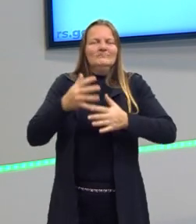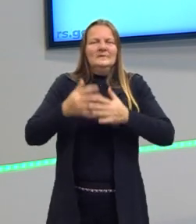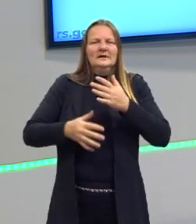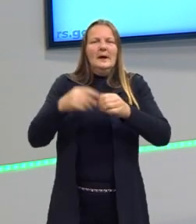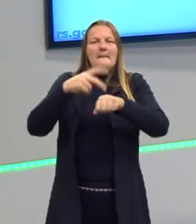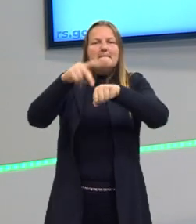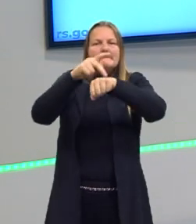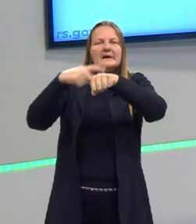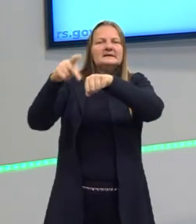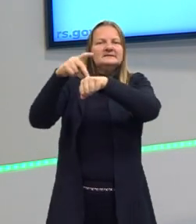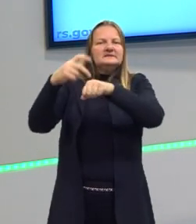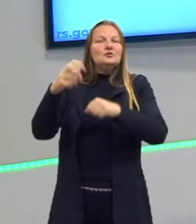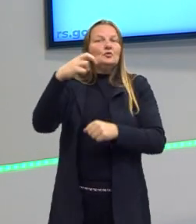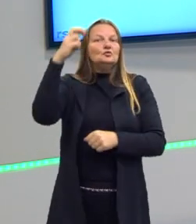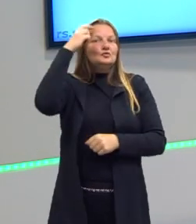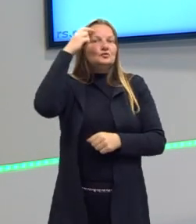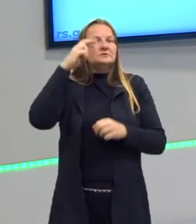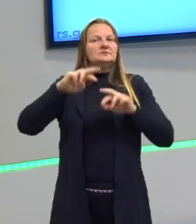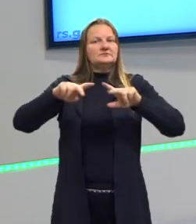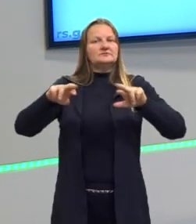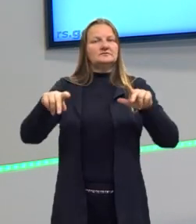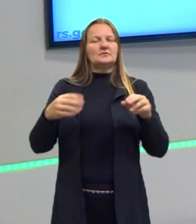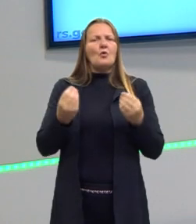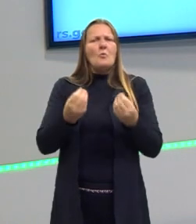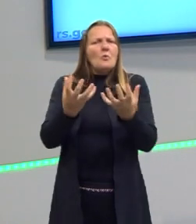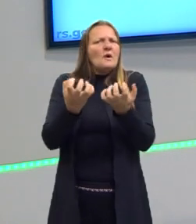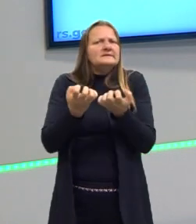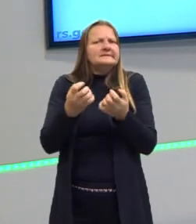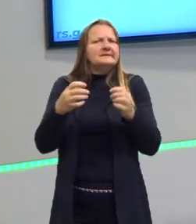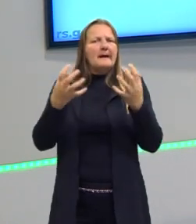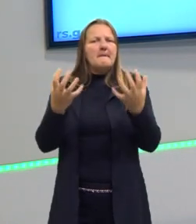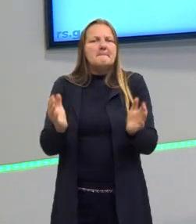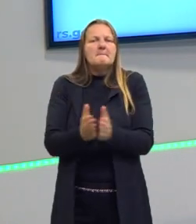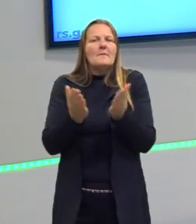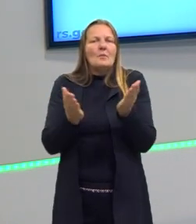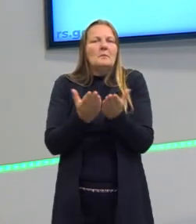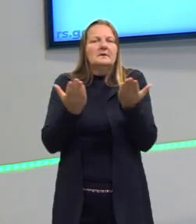onde isso não existe, como aceitar a pobreza? Como entender a pobreza?